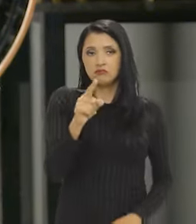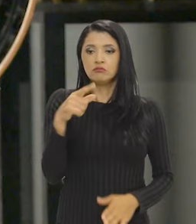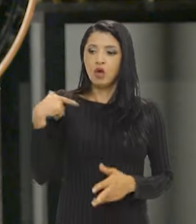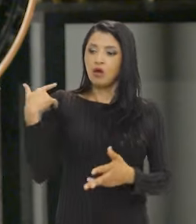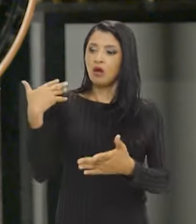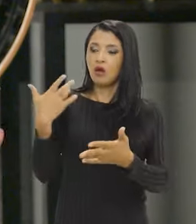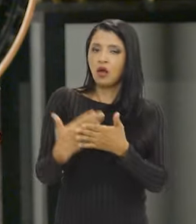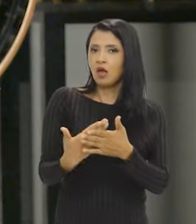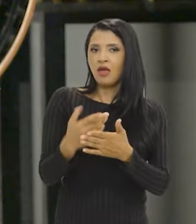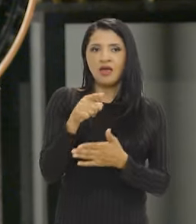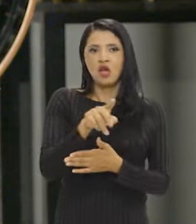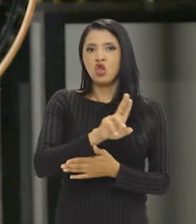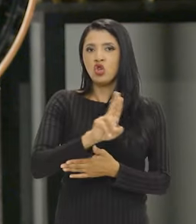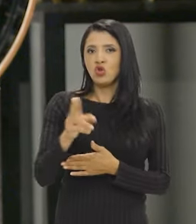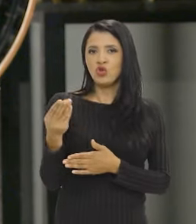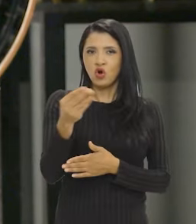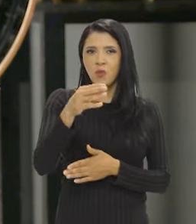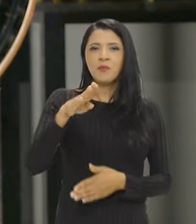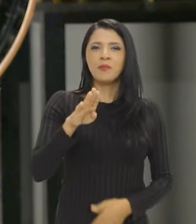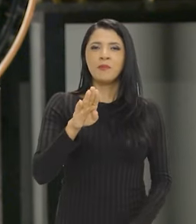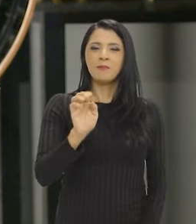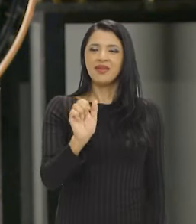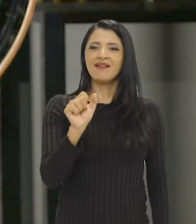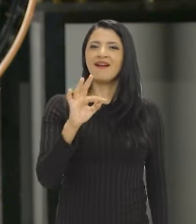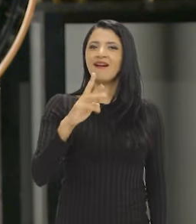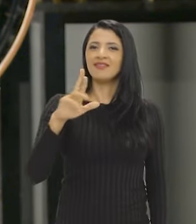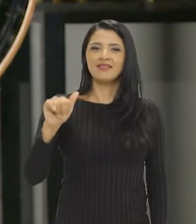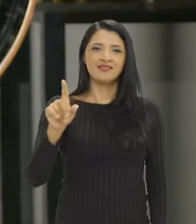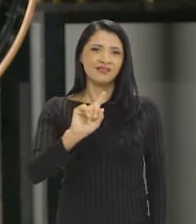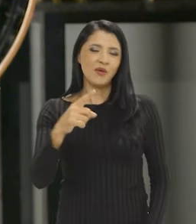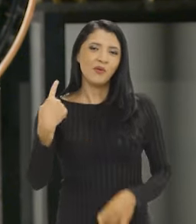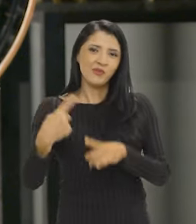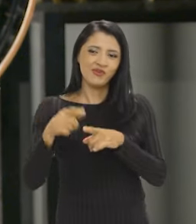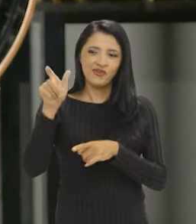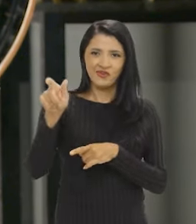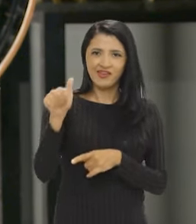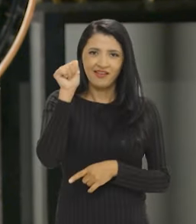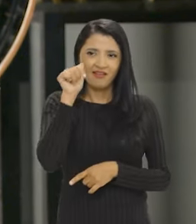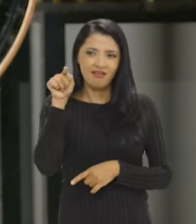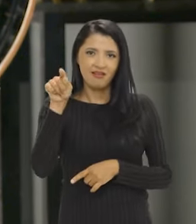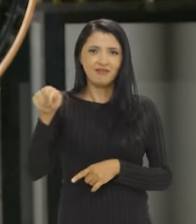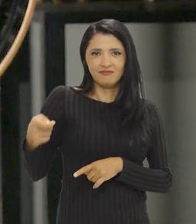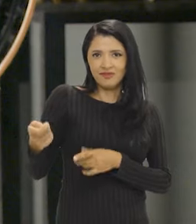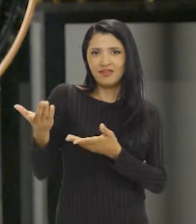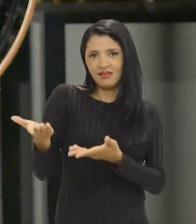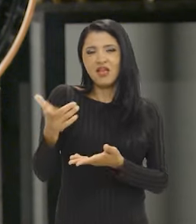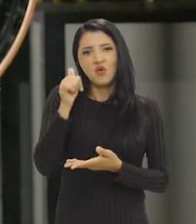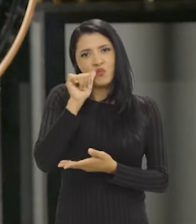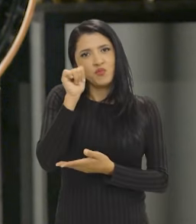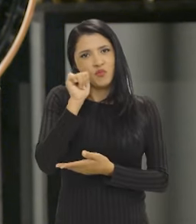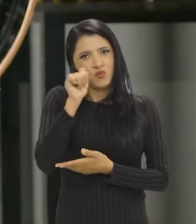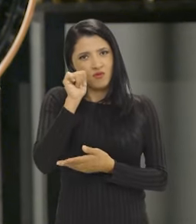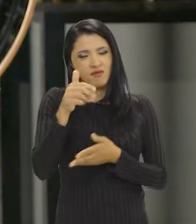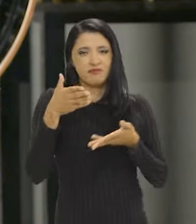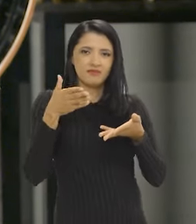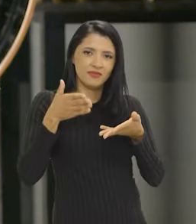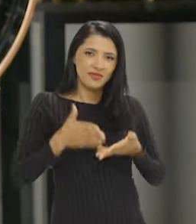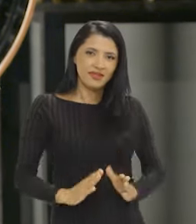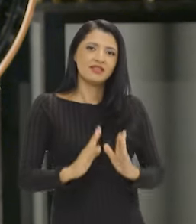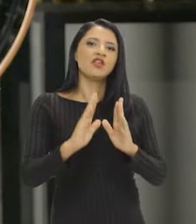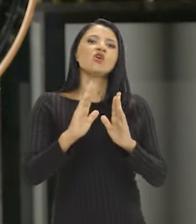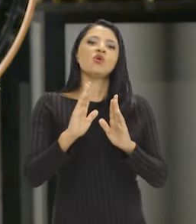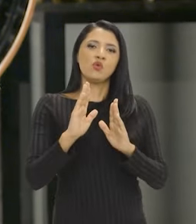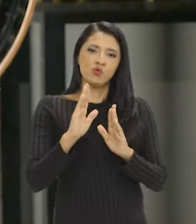esse tempo e ela não tinha esse nome de Beatriz Nascimento, afinal de contas, Beatriz foi uma mulher